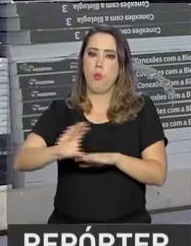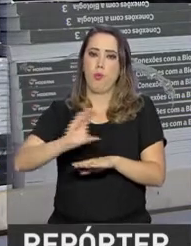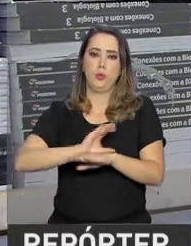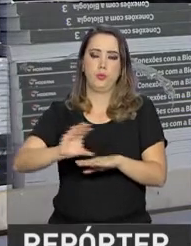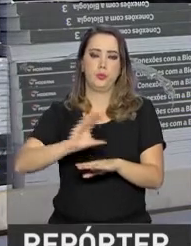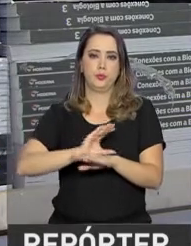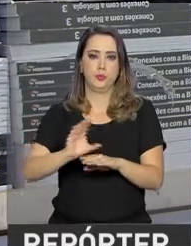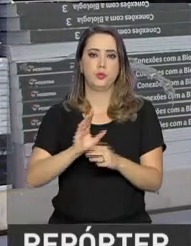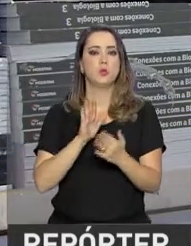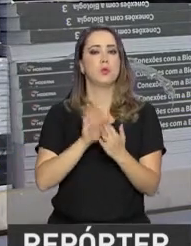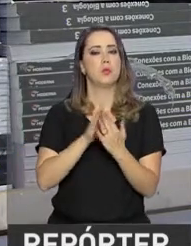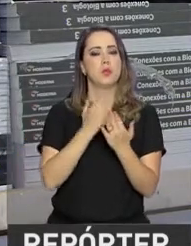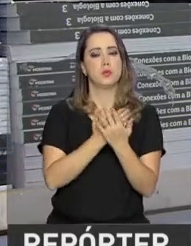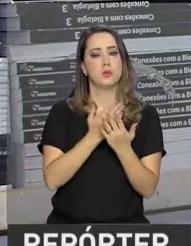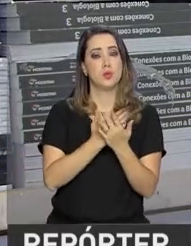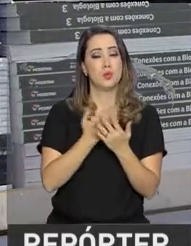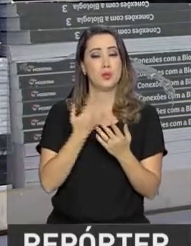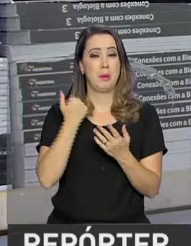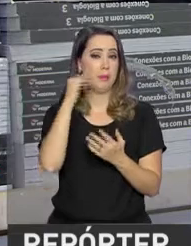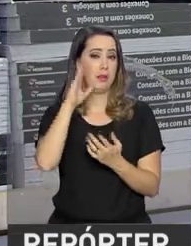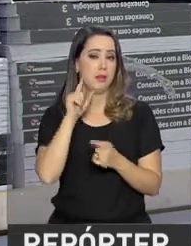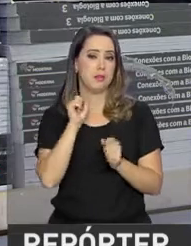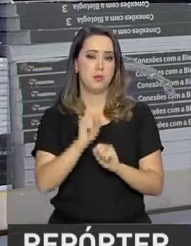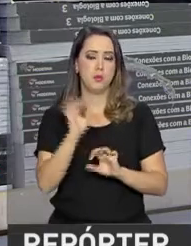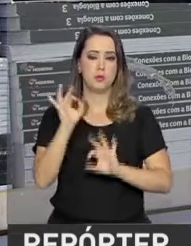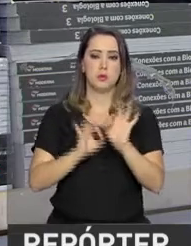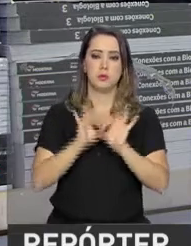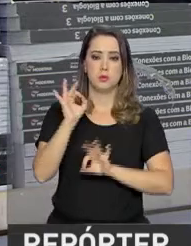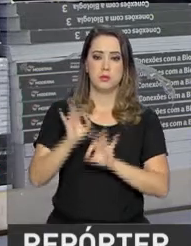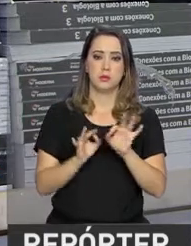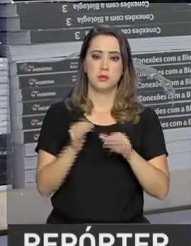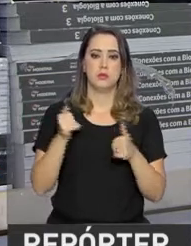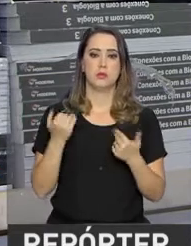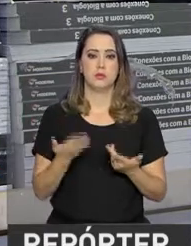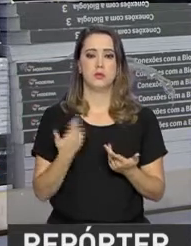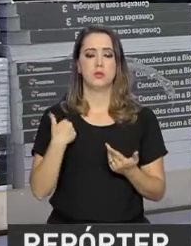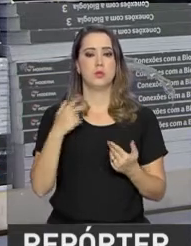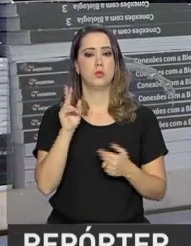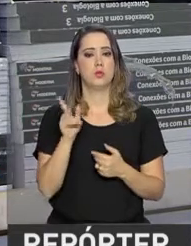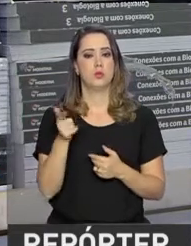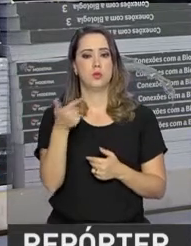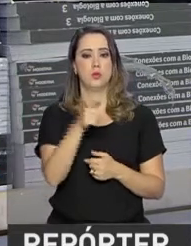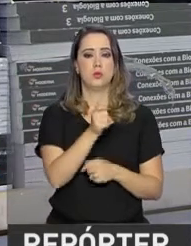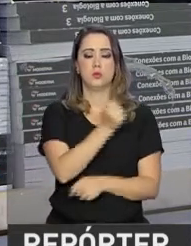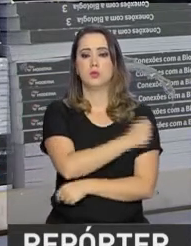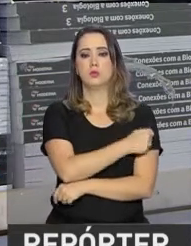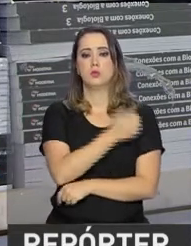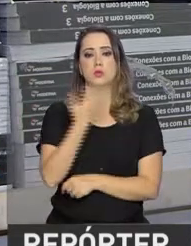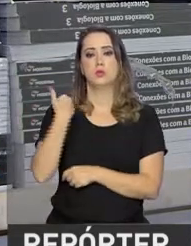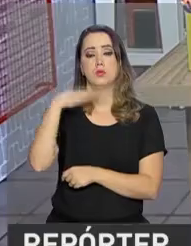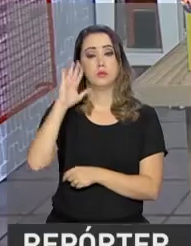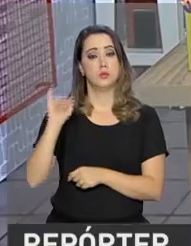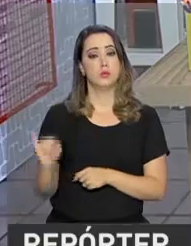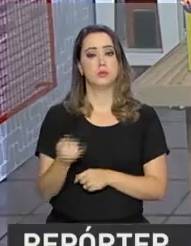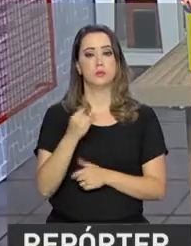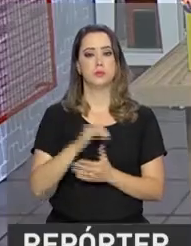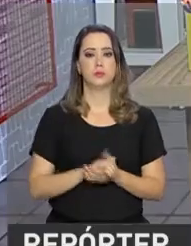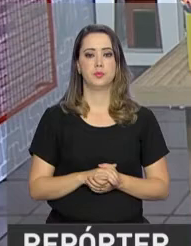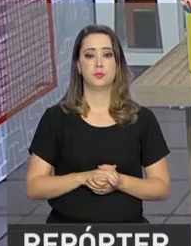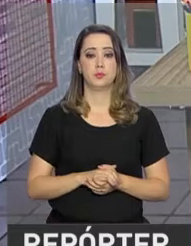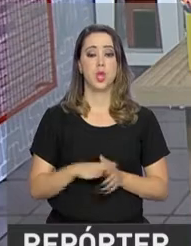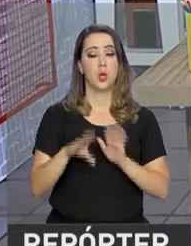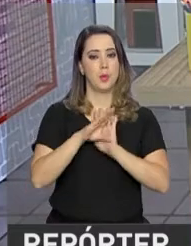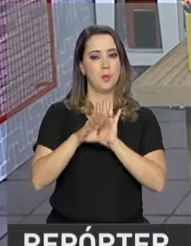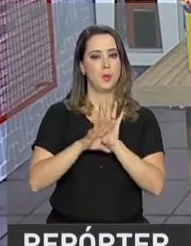da escola possam se preparar também, de igual para igual, com os outros alunos que têm mais oportunidades. No programa,